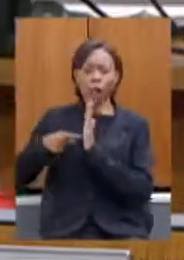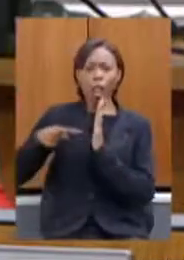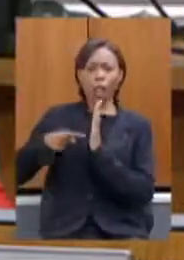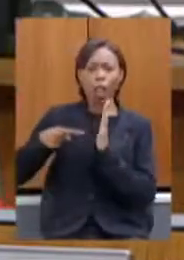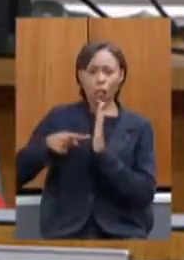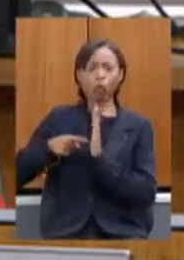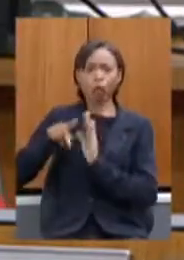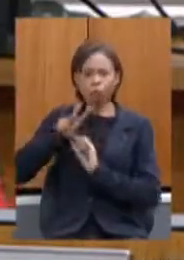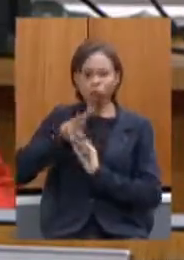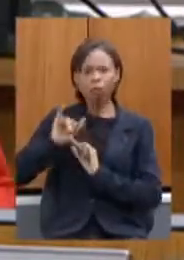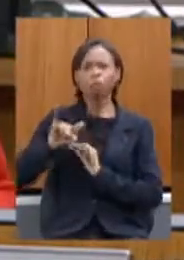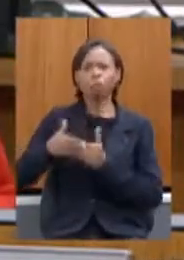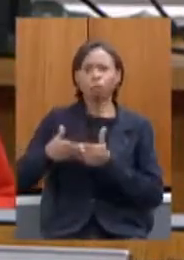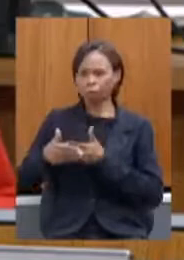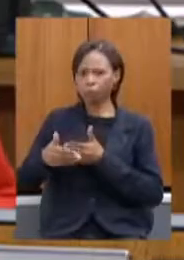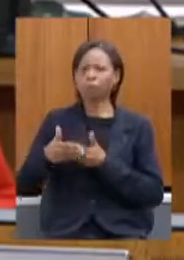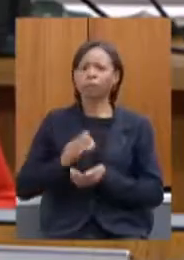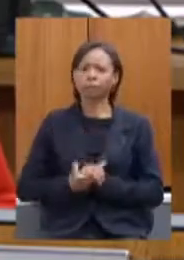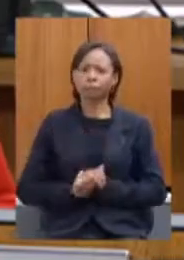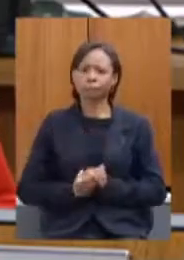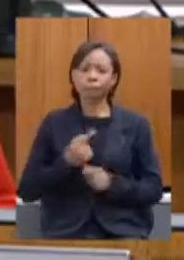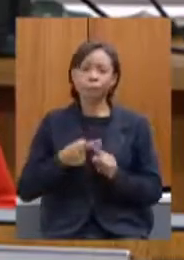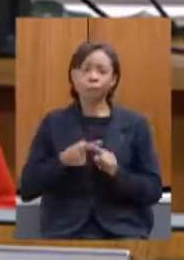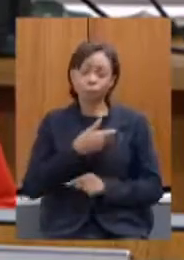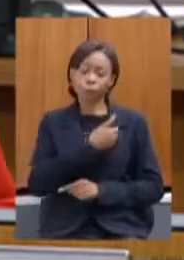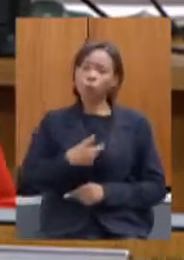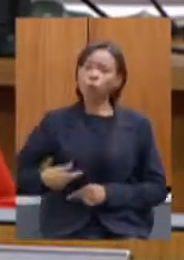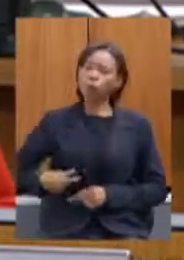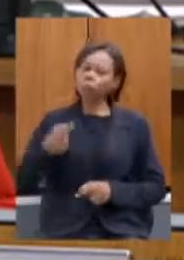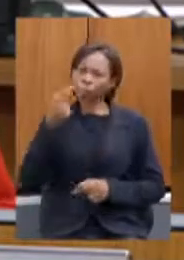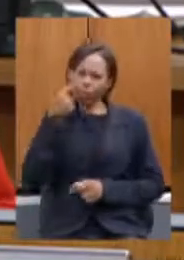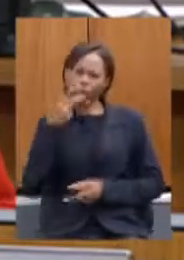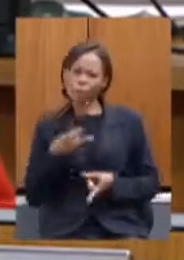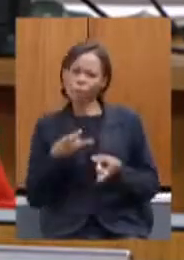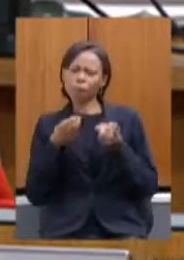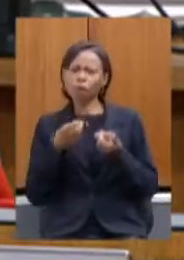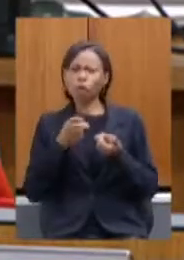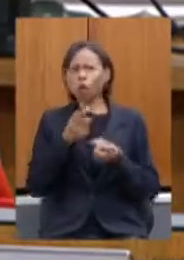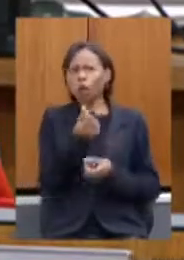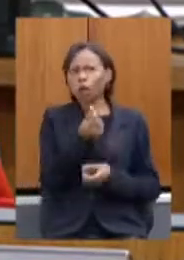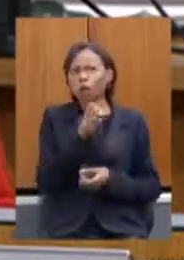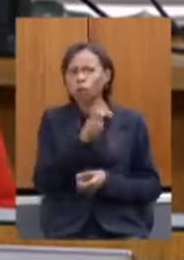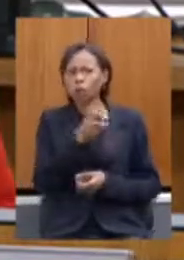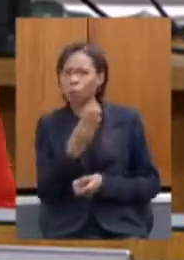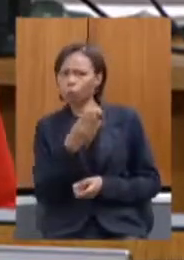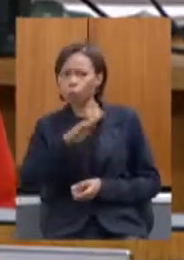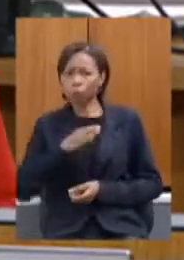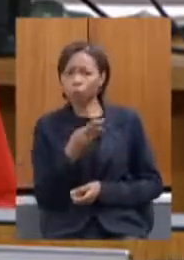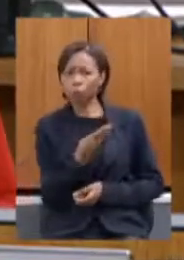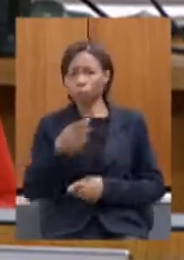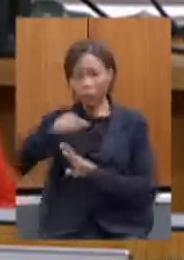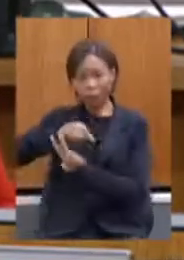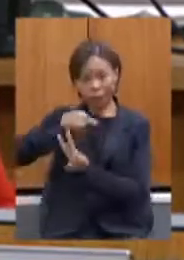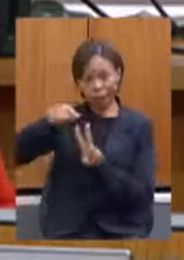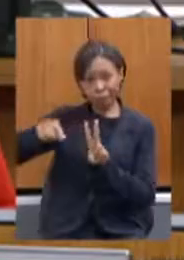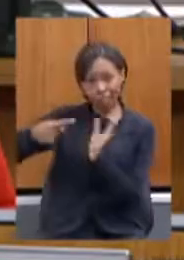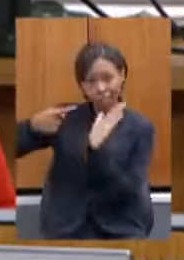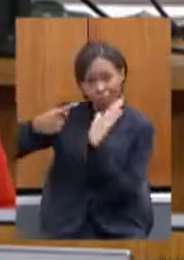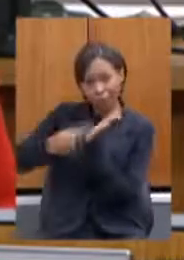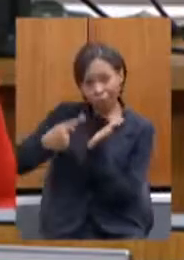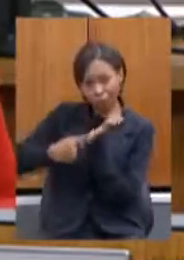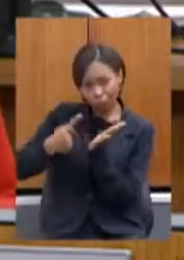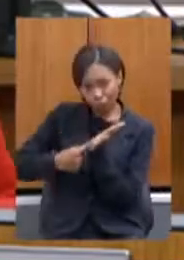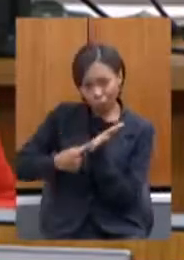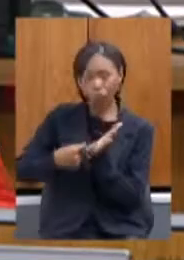muito pouco tempo o governo identificou que o valor seria 54 bilhões a Vale fez uma proposta o